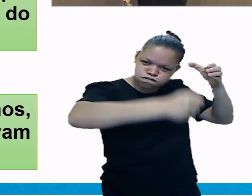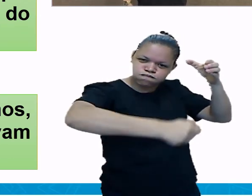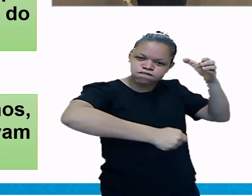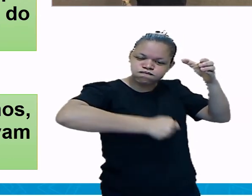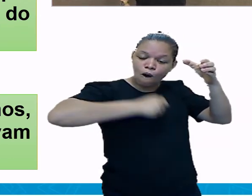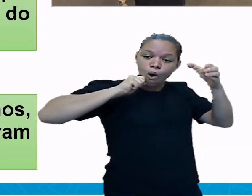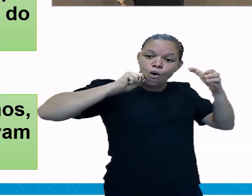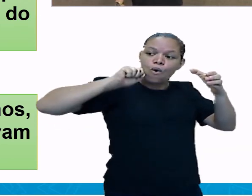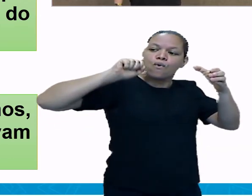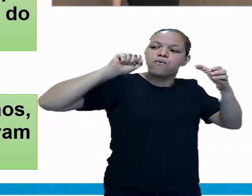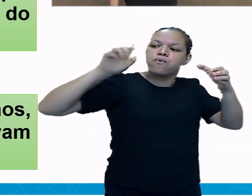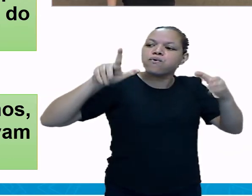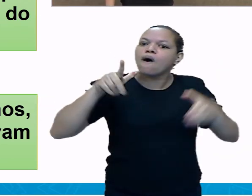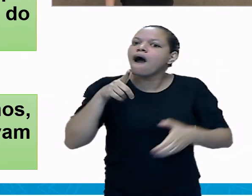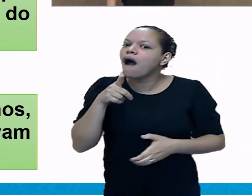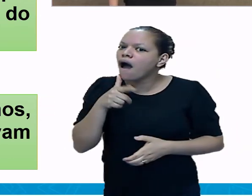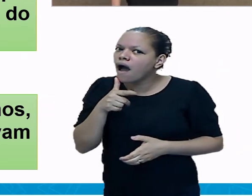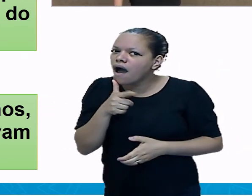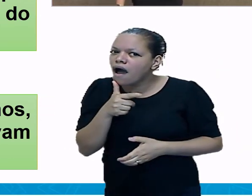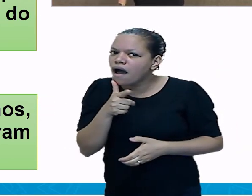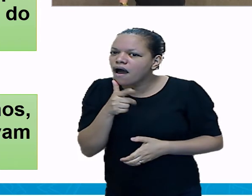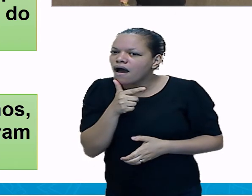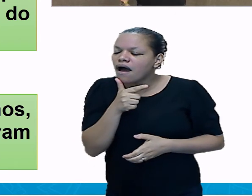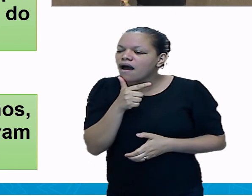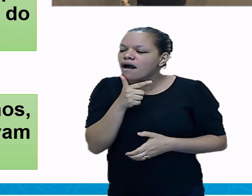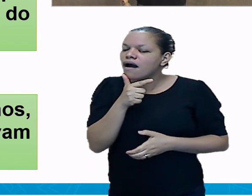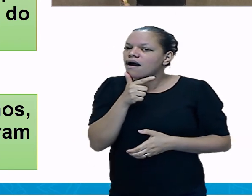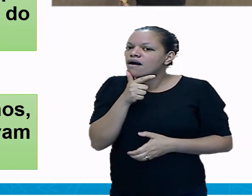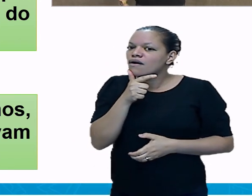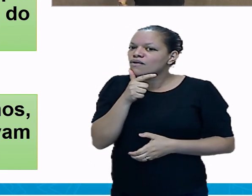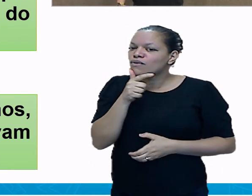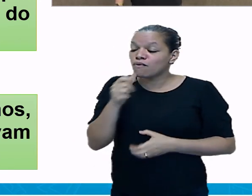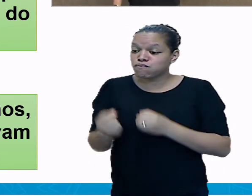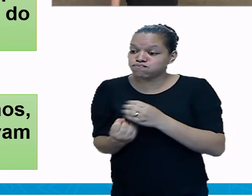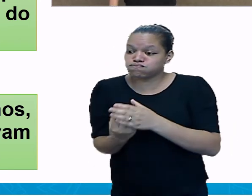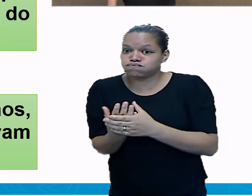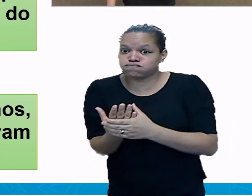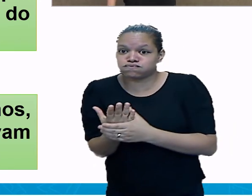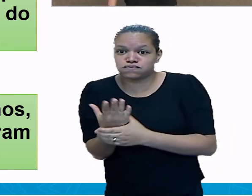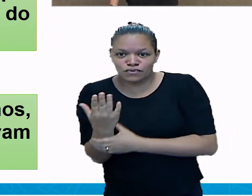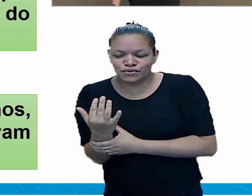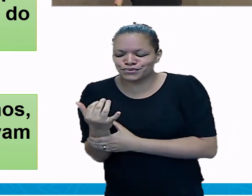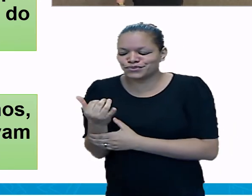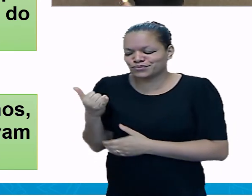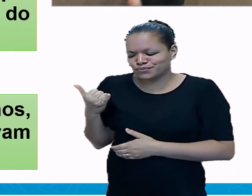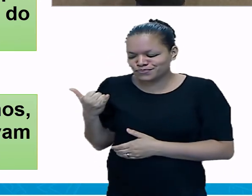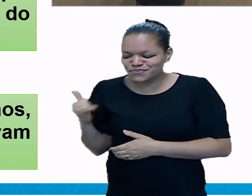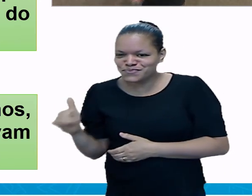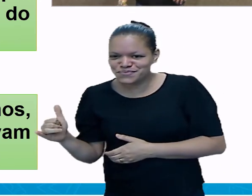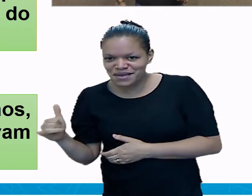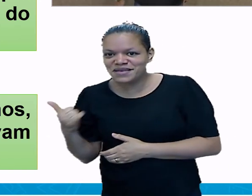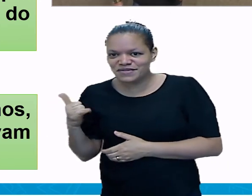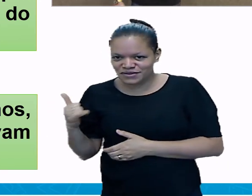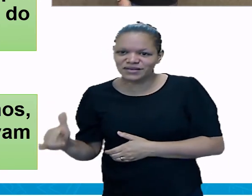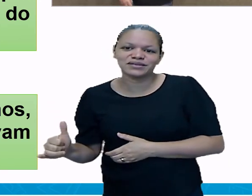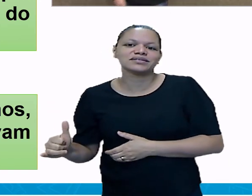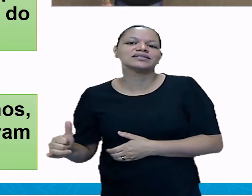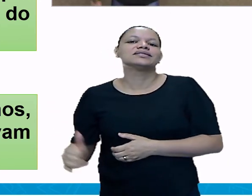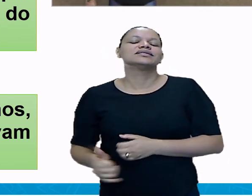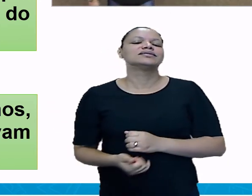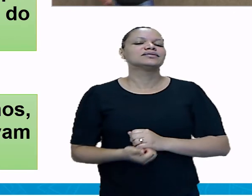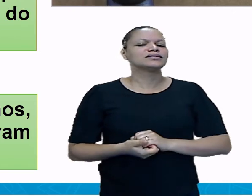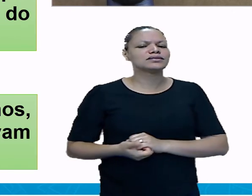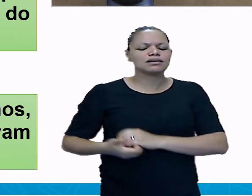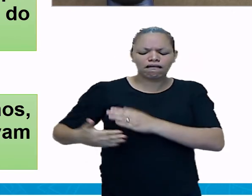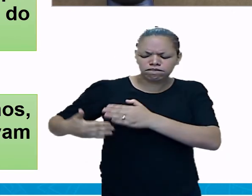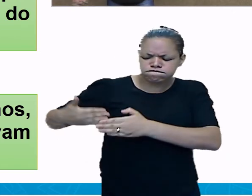Chineses lá no Médio Oriente. E olha só, quantos anos atrás eles já tinham esse processo